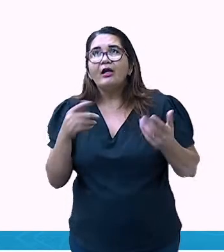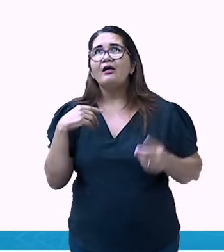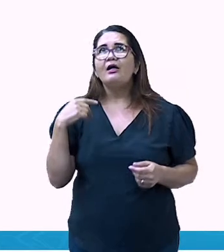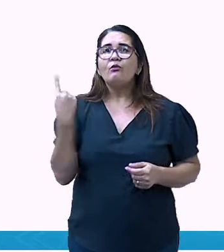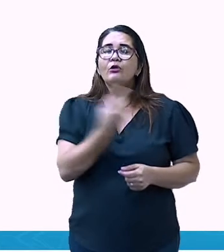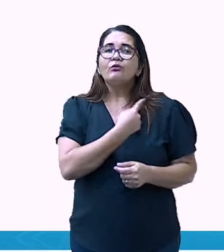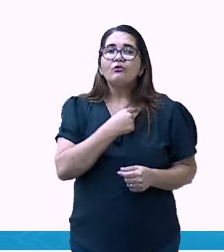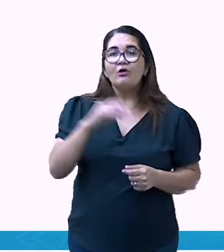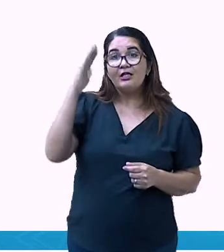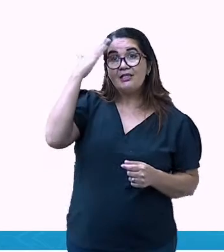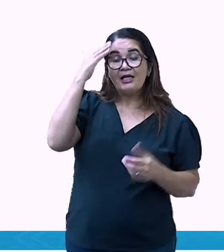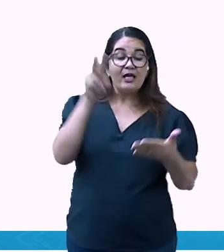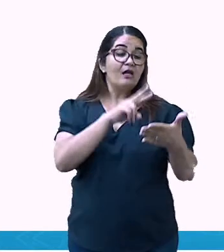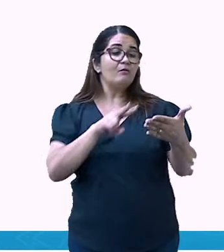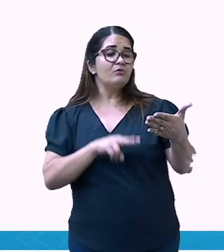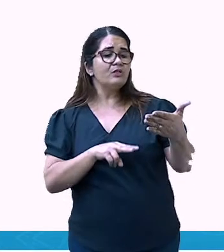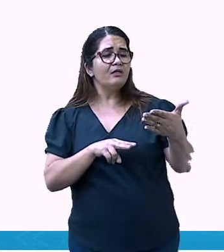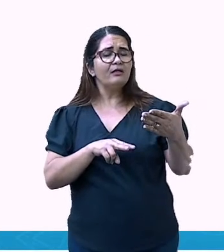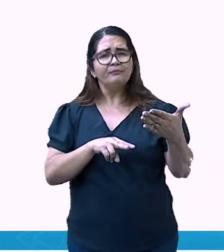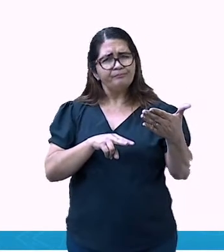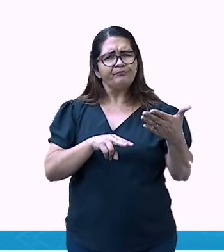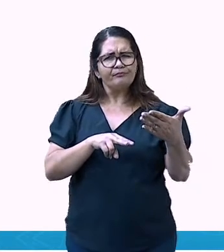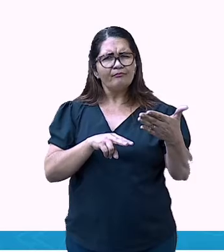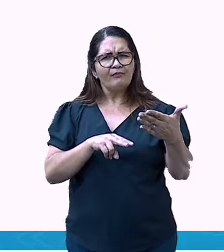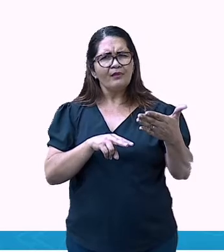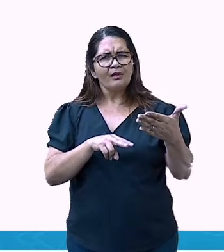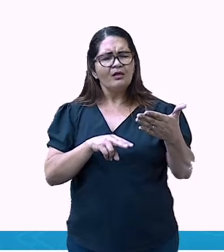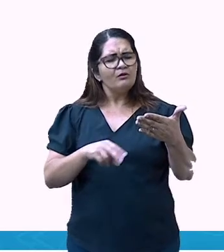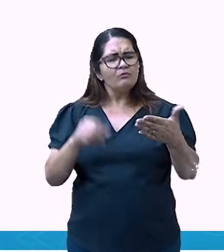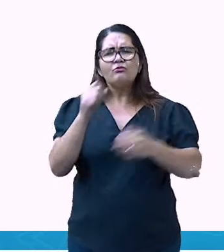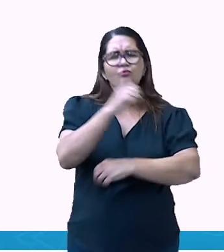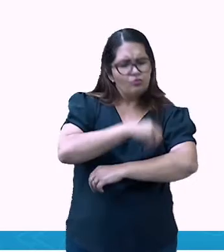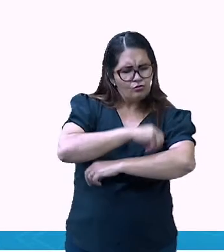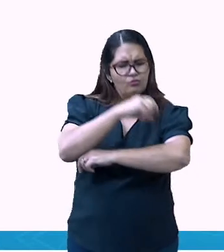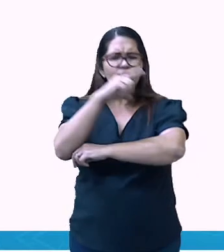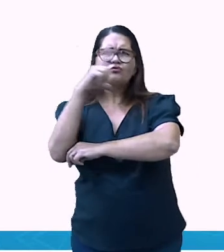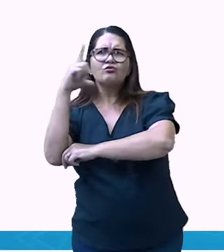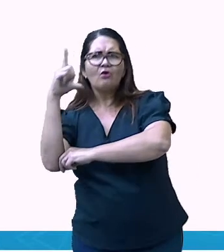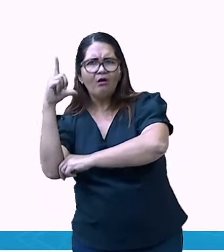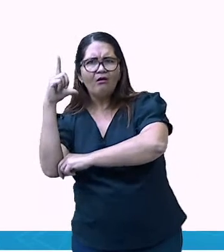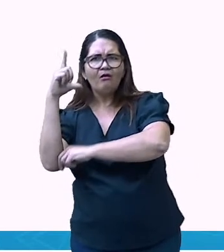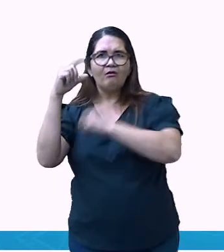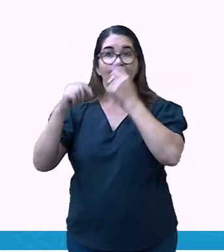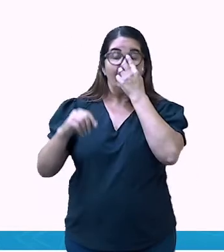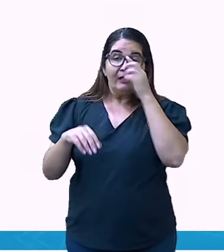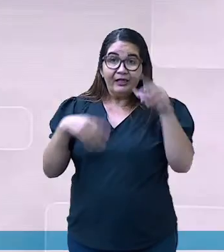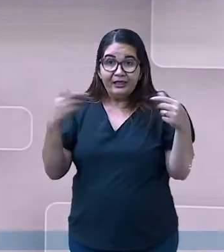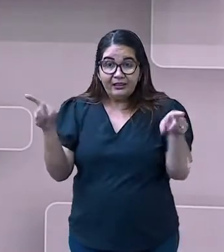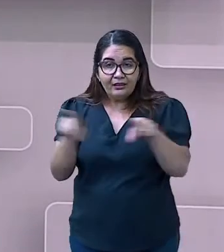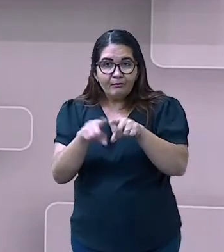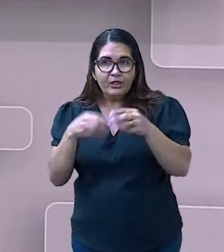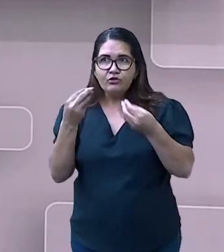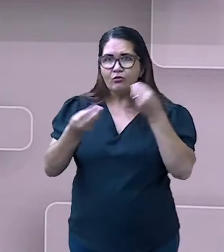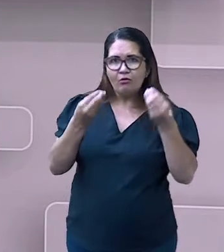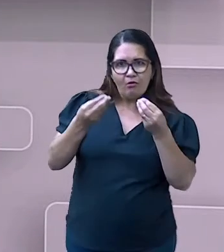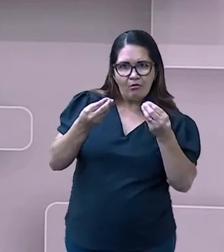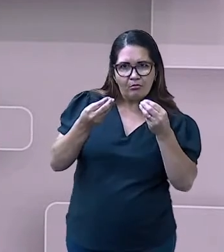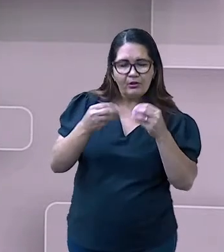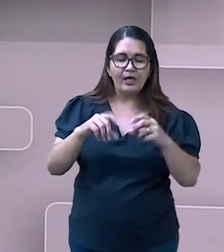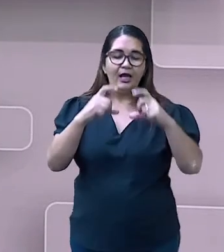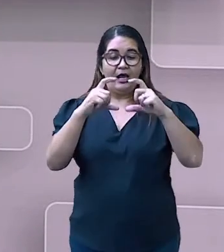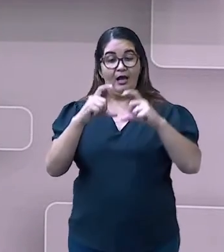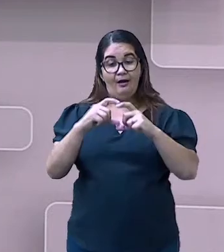acha que é alguma coisa que a gente pode pegar, né? É a bússola, é a rosa dos ventos, e não.